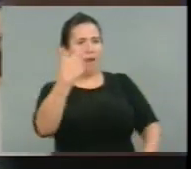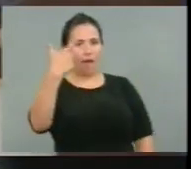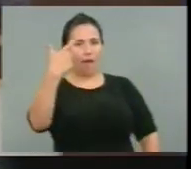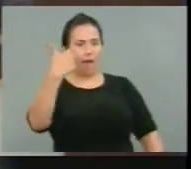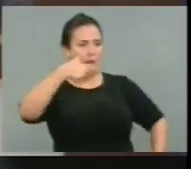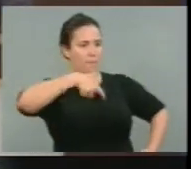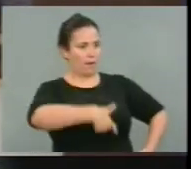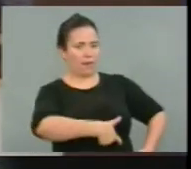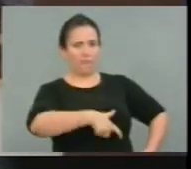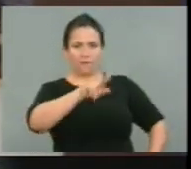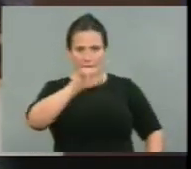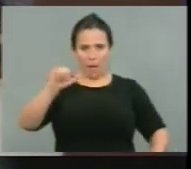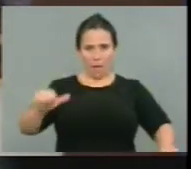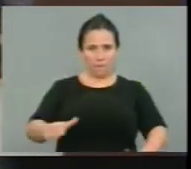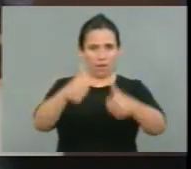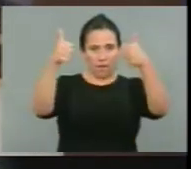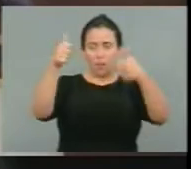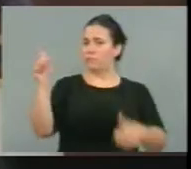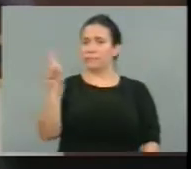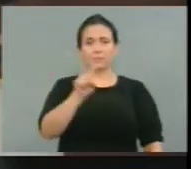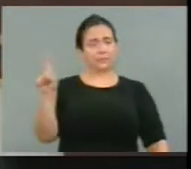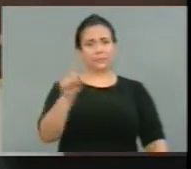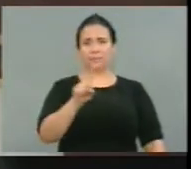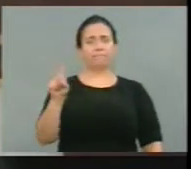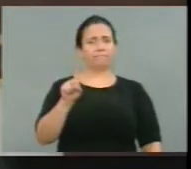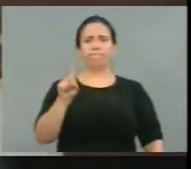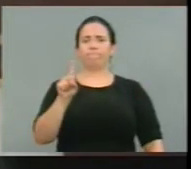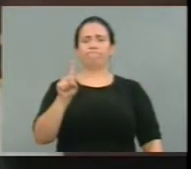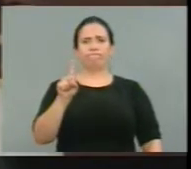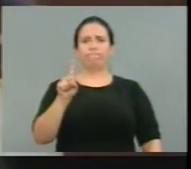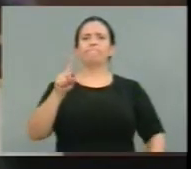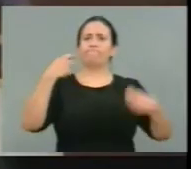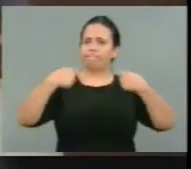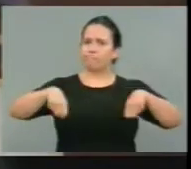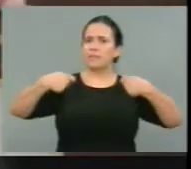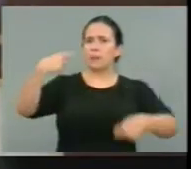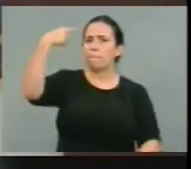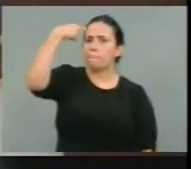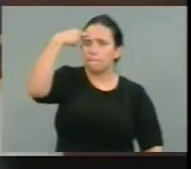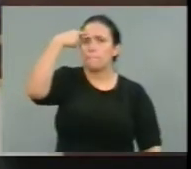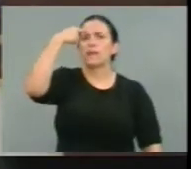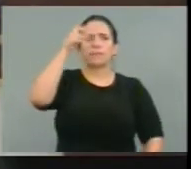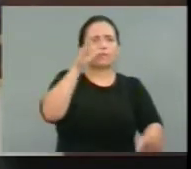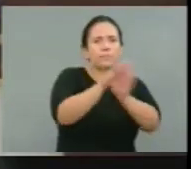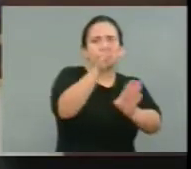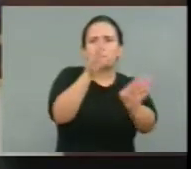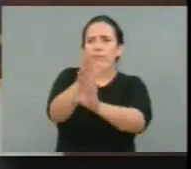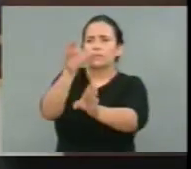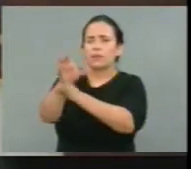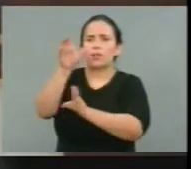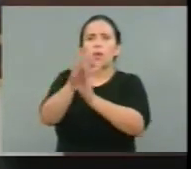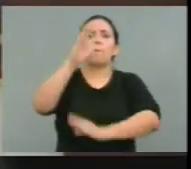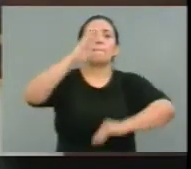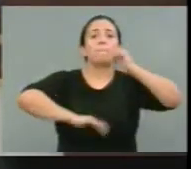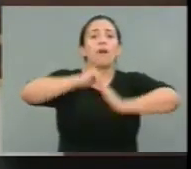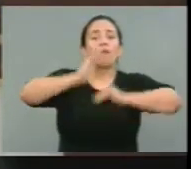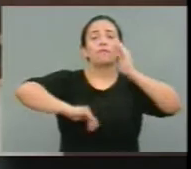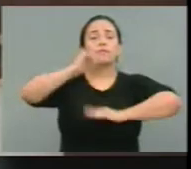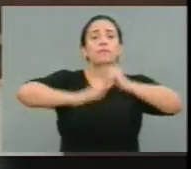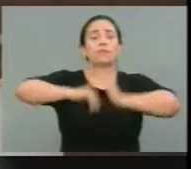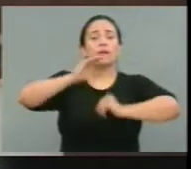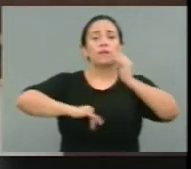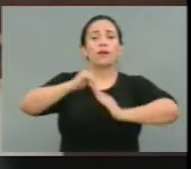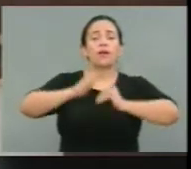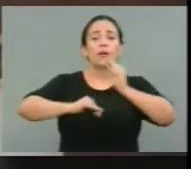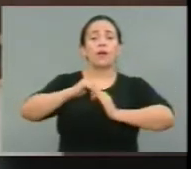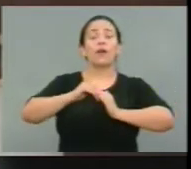melhorando a segurança dos territórios. Nós podemos, inclusive, vulnerabilizar estes profissionais, porque estes profissionais, inclusive, eles fizeram um